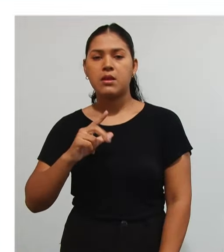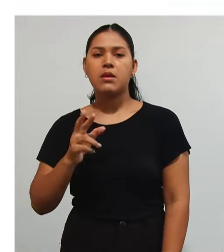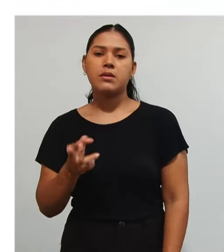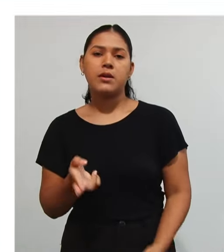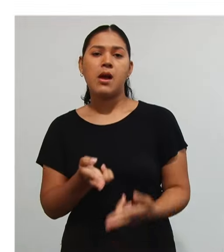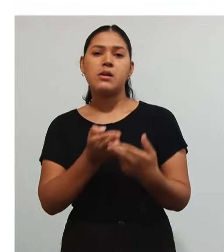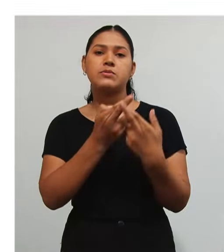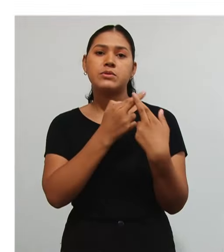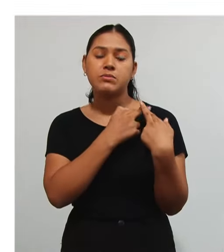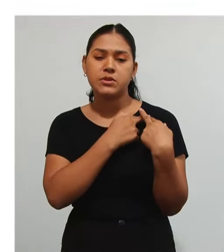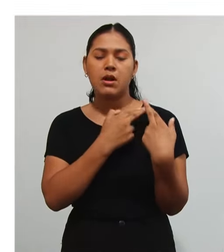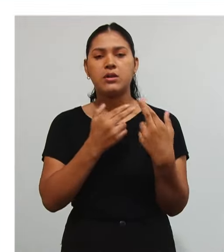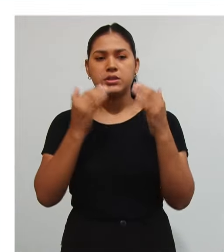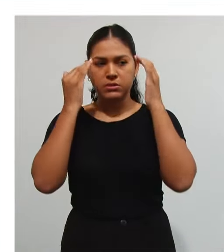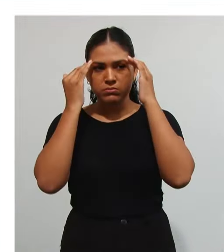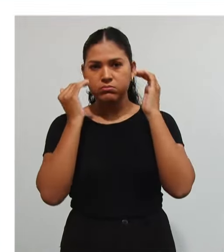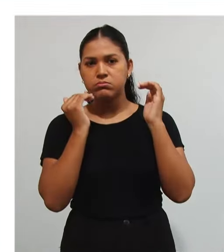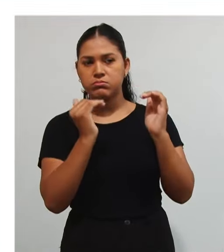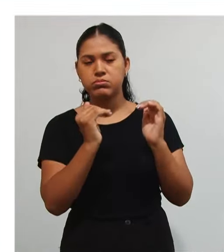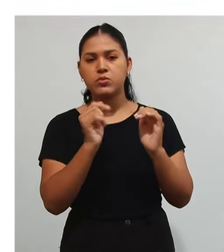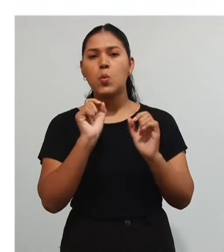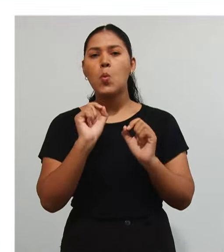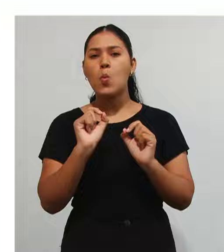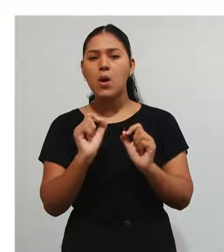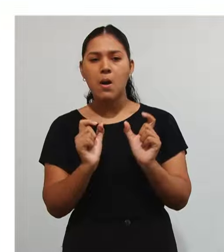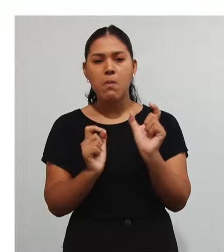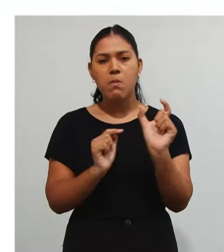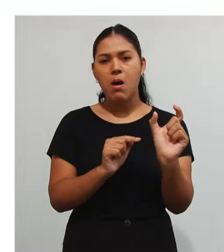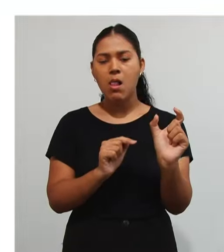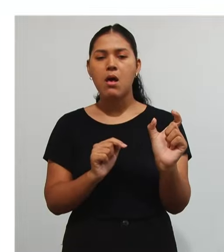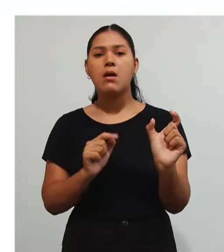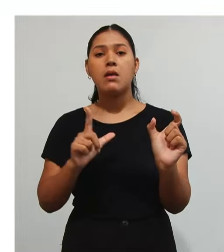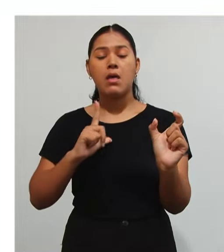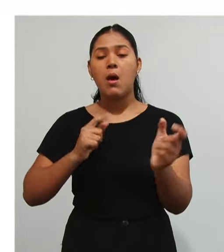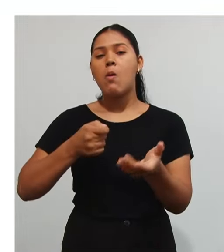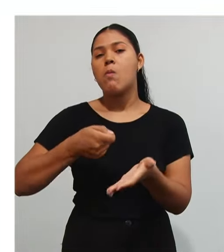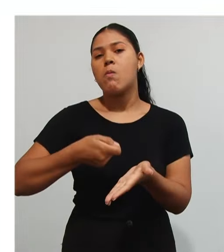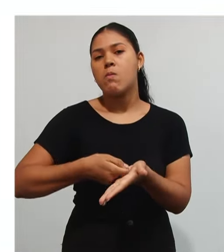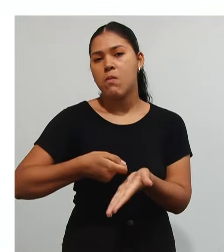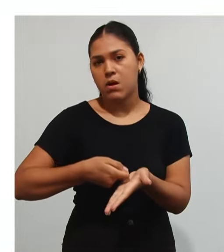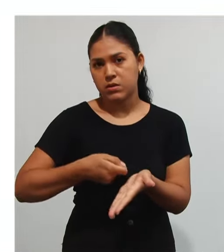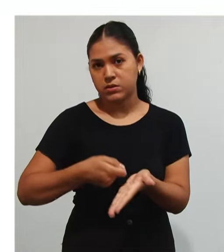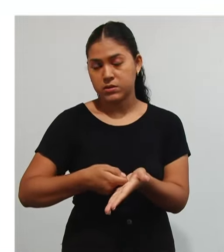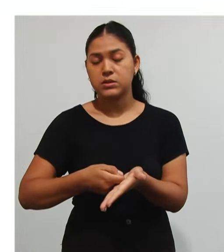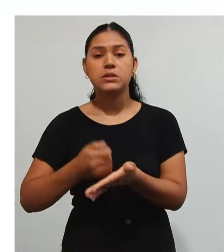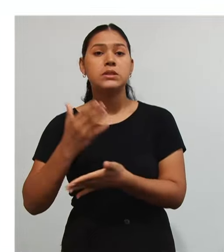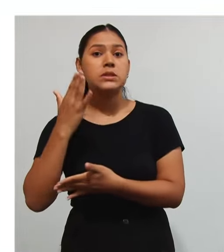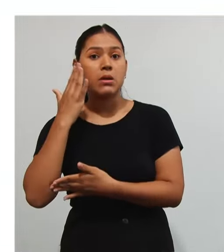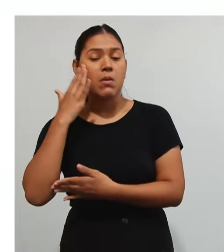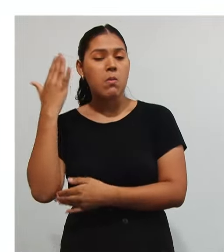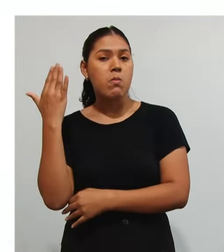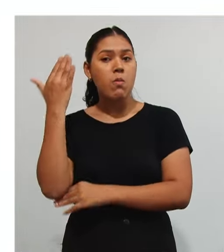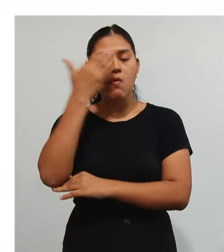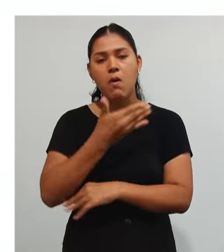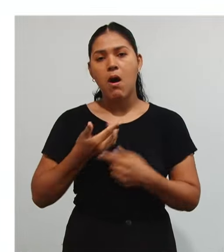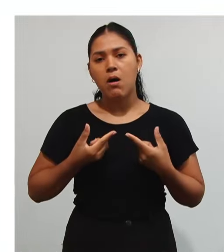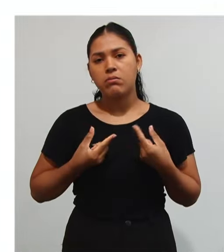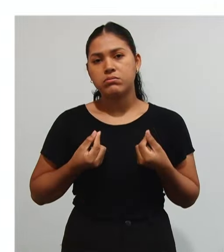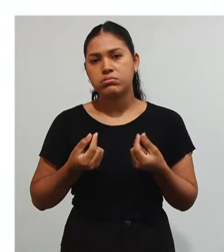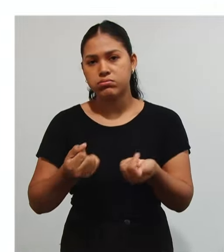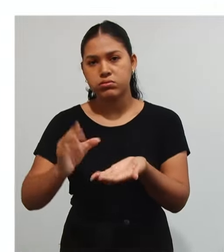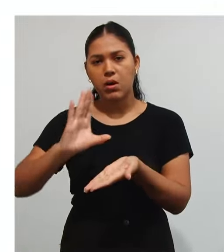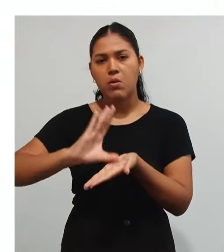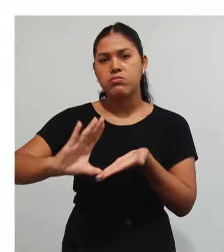Responsabilização Que se relaciona Com as Obrigações De prestar Contas Pelos